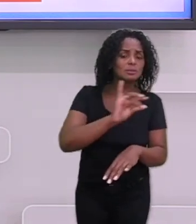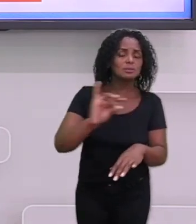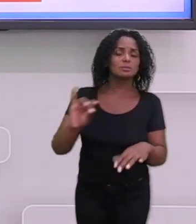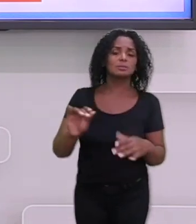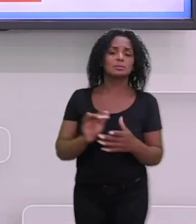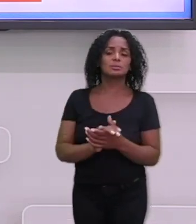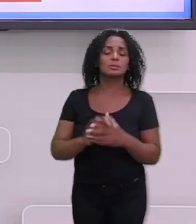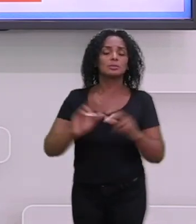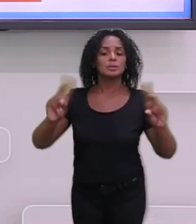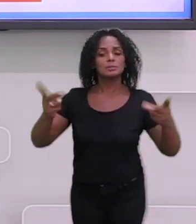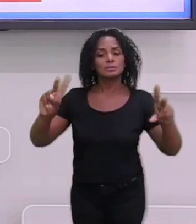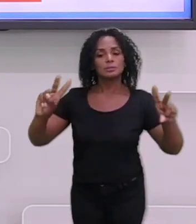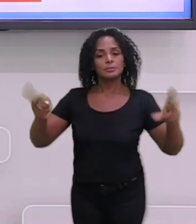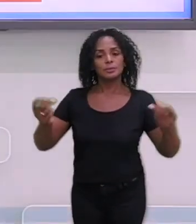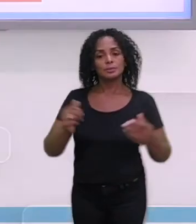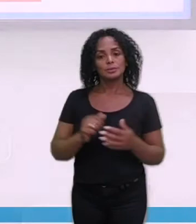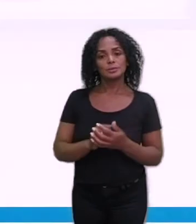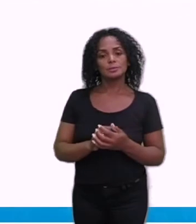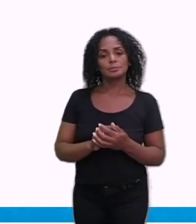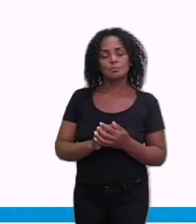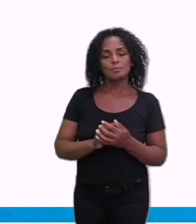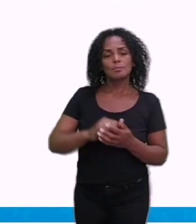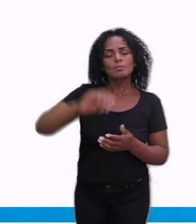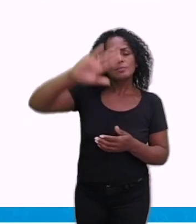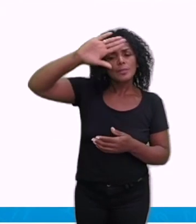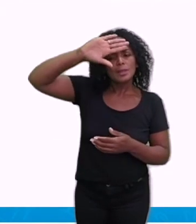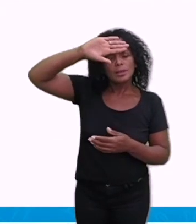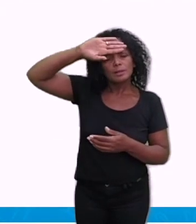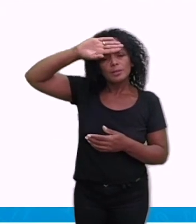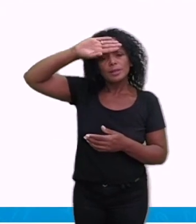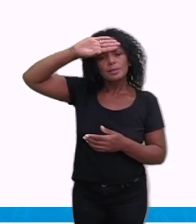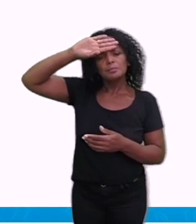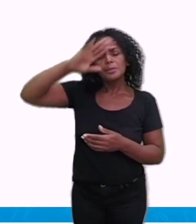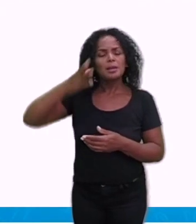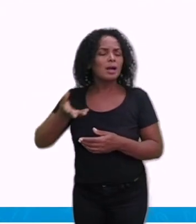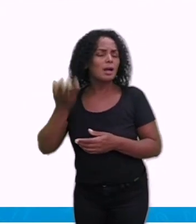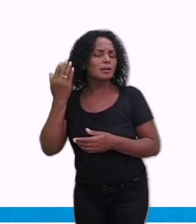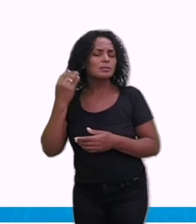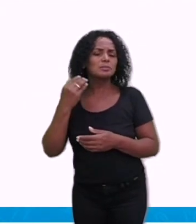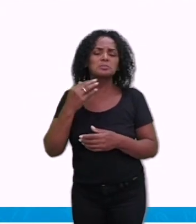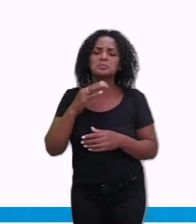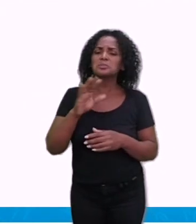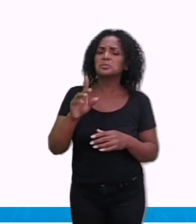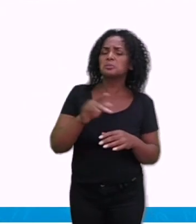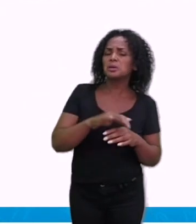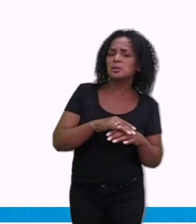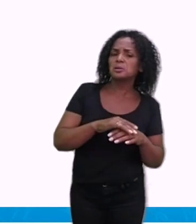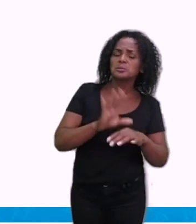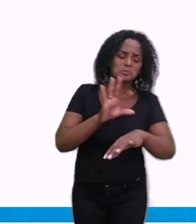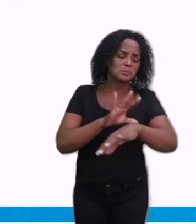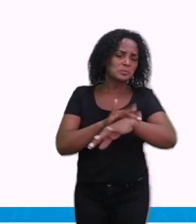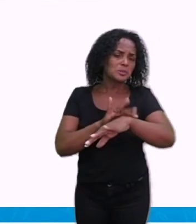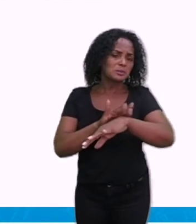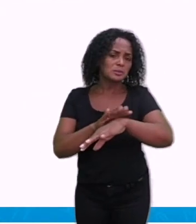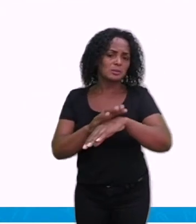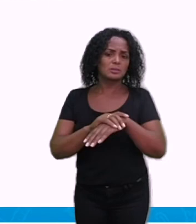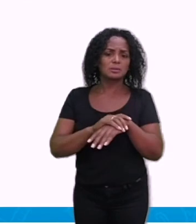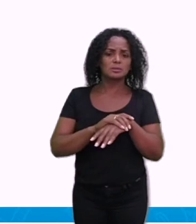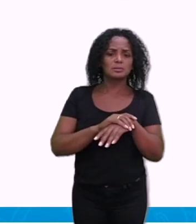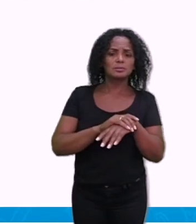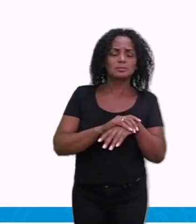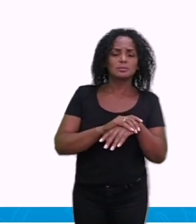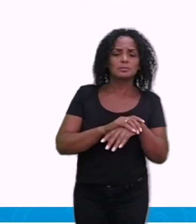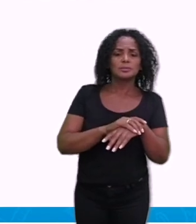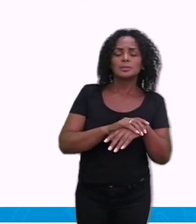diferenças, tá? A febre, ela é alta tanto na dengue quanto na chikungunha. Na